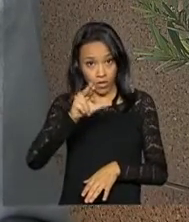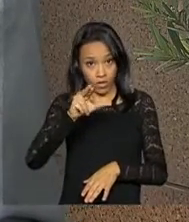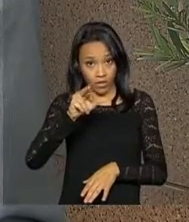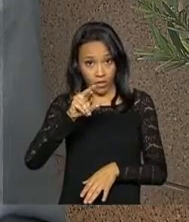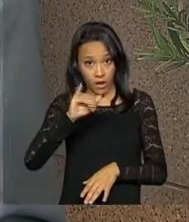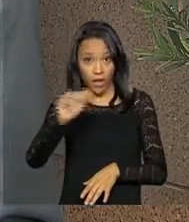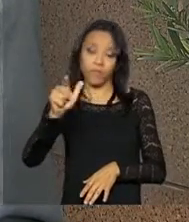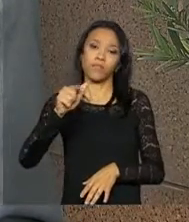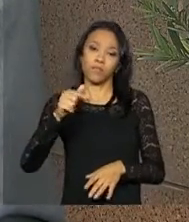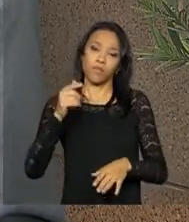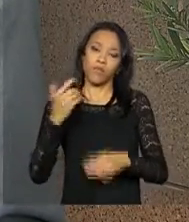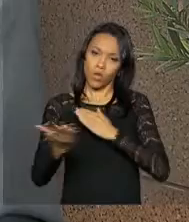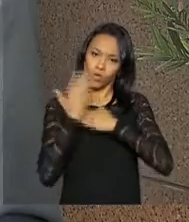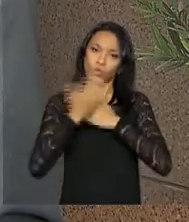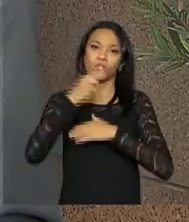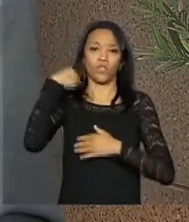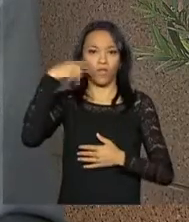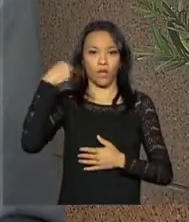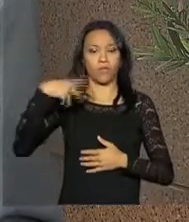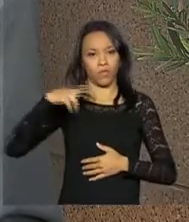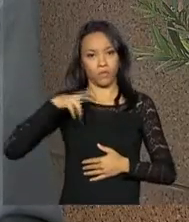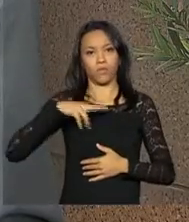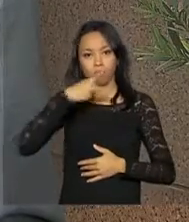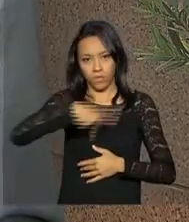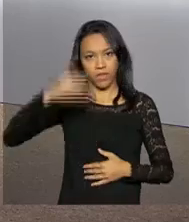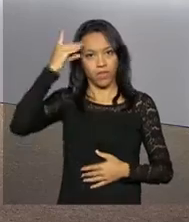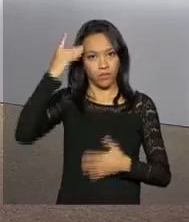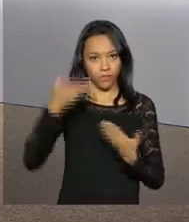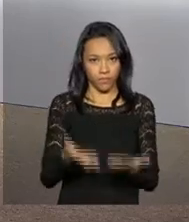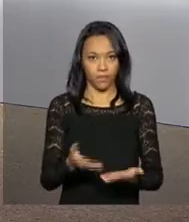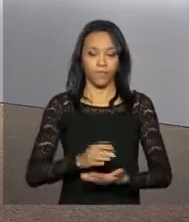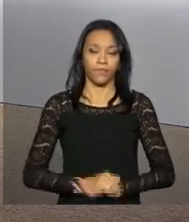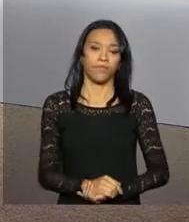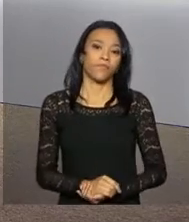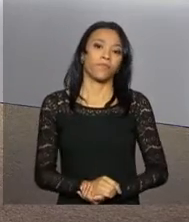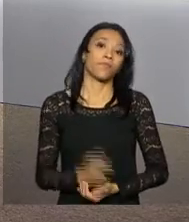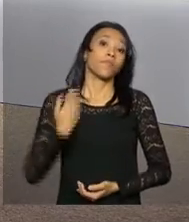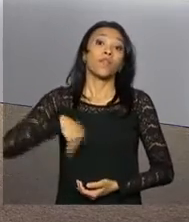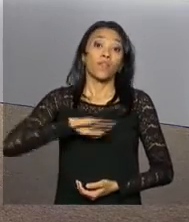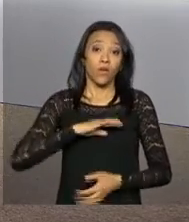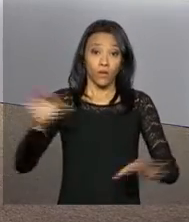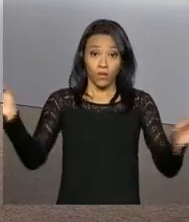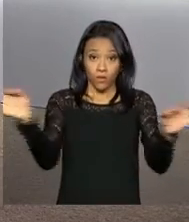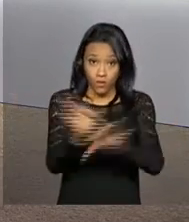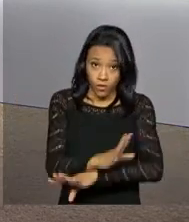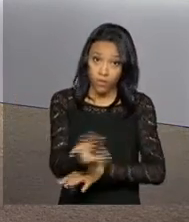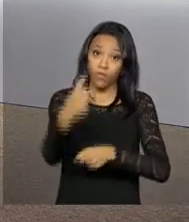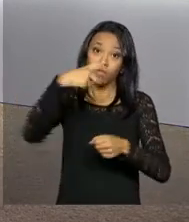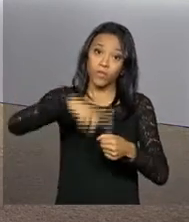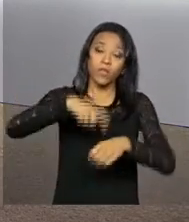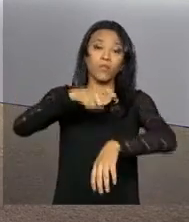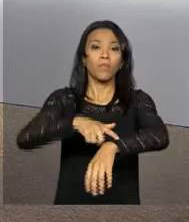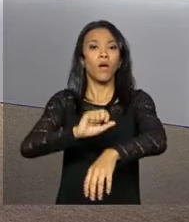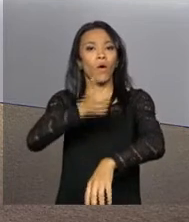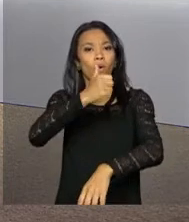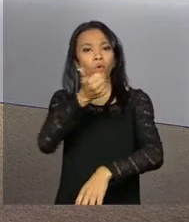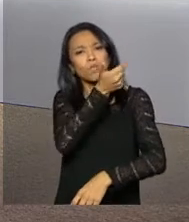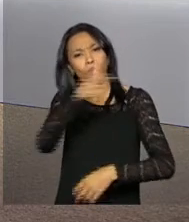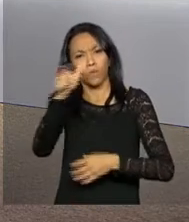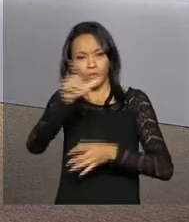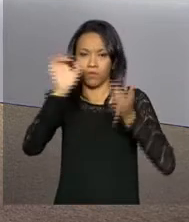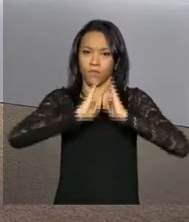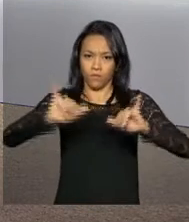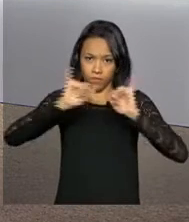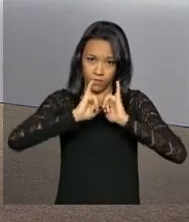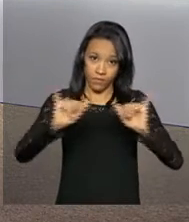presidenta Dilma Rousseff. De Brasília, Ney Pereira. E nós ficamos por aqui. Voltamos às 11 horas com outras